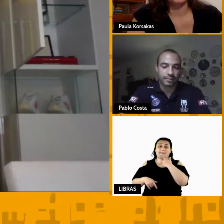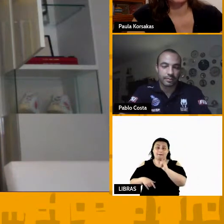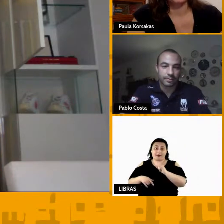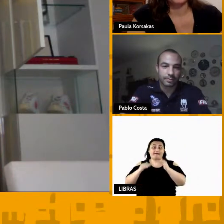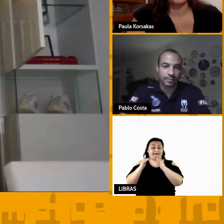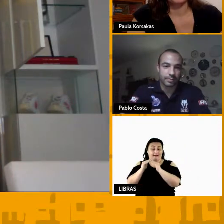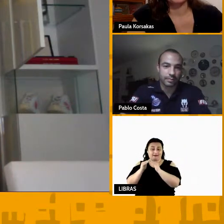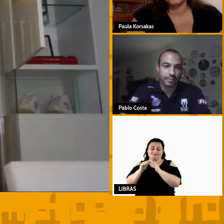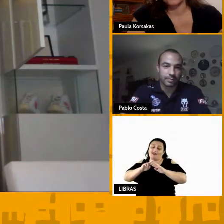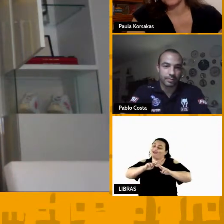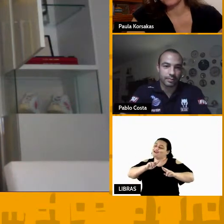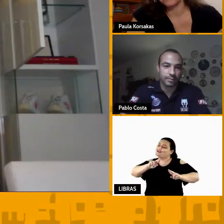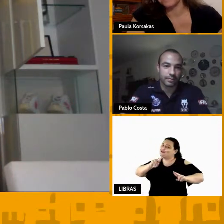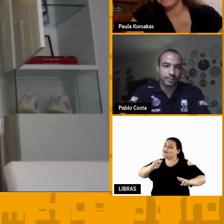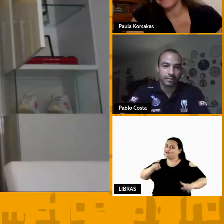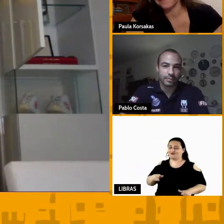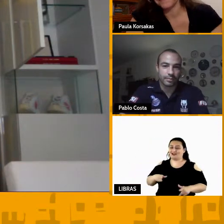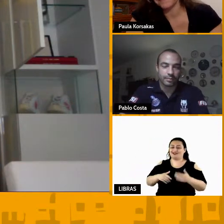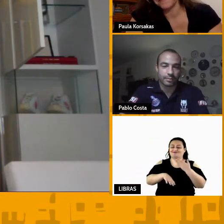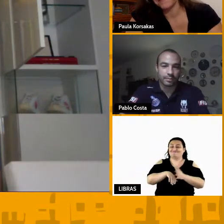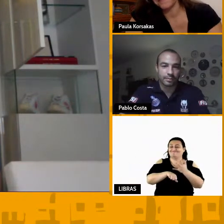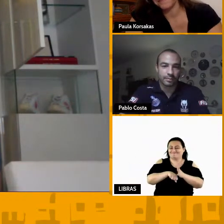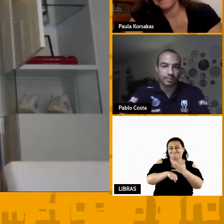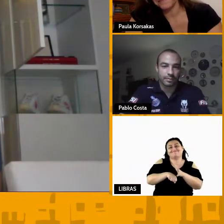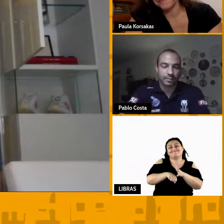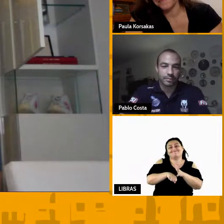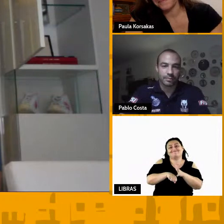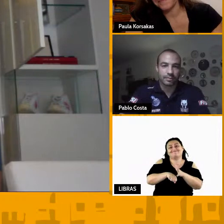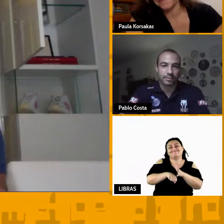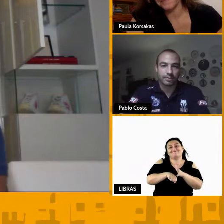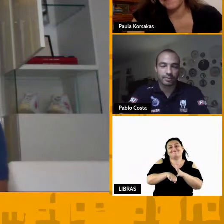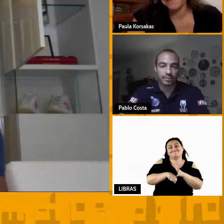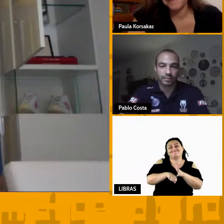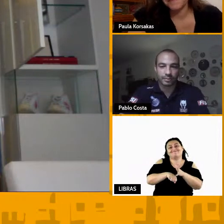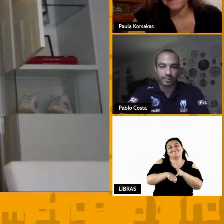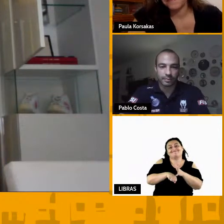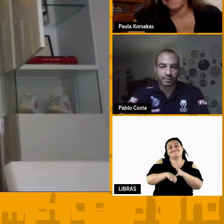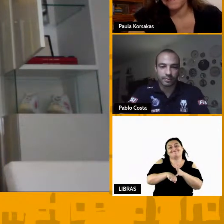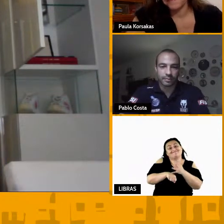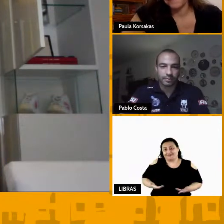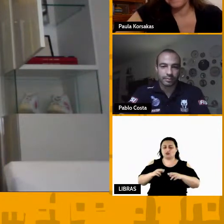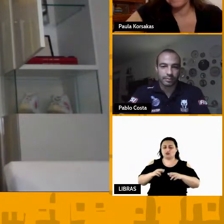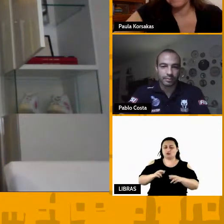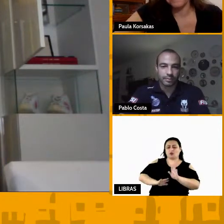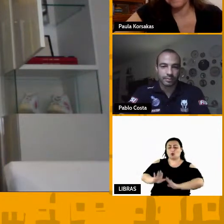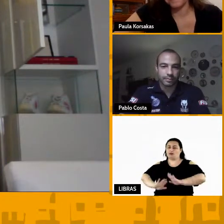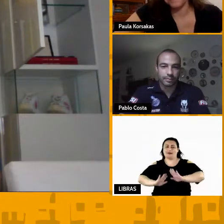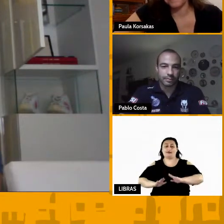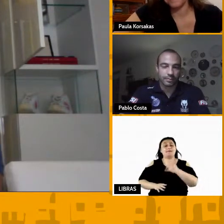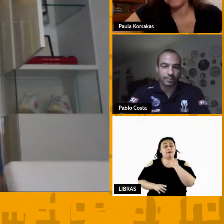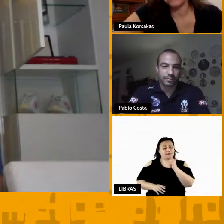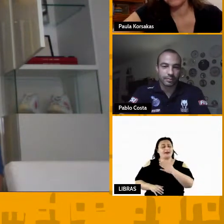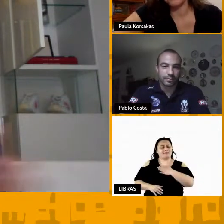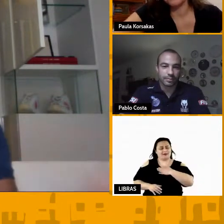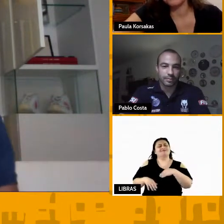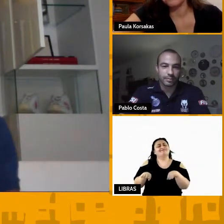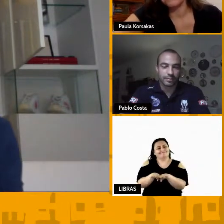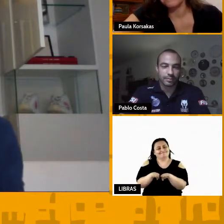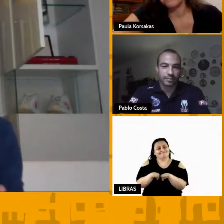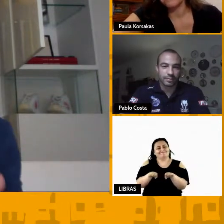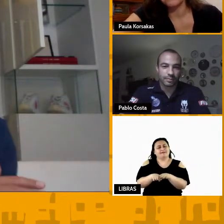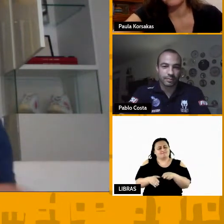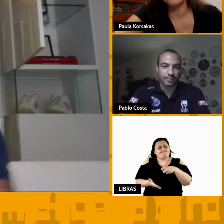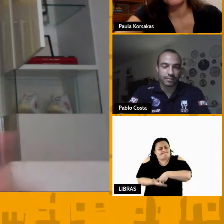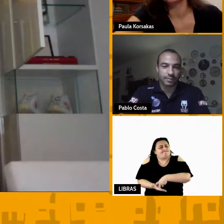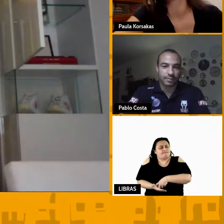pra eu falar no meio de todos os outros jogadores, então eu tenho que me policiar e meu pai com certeza ele me dava duras